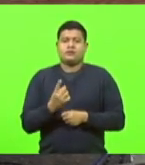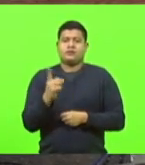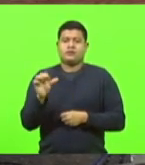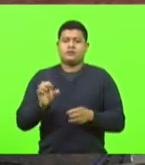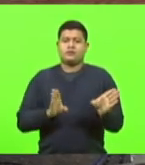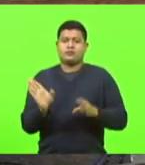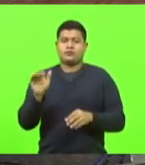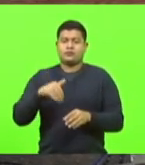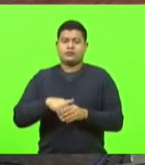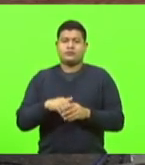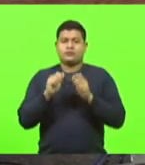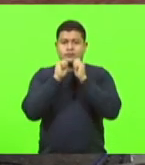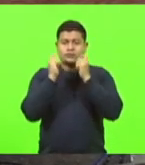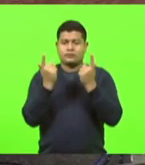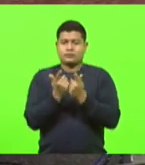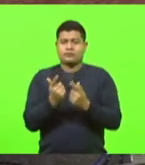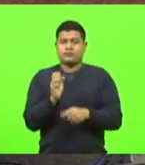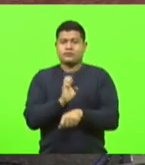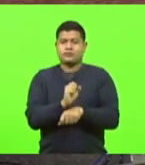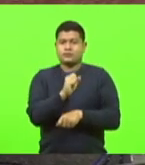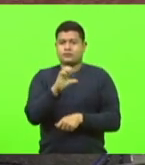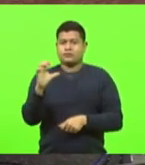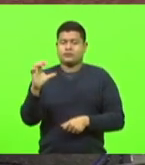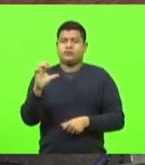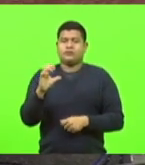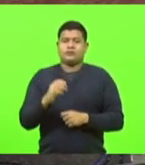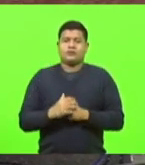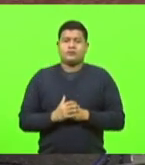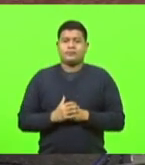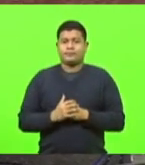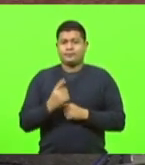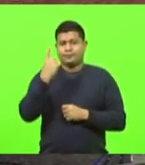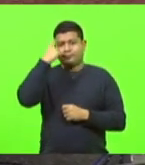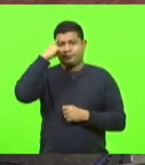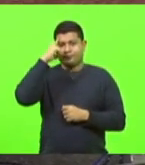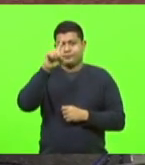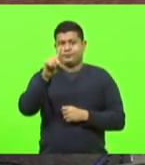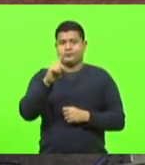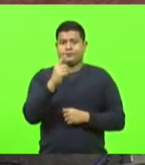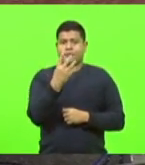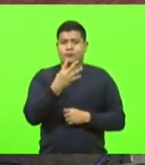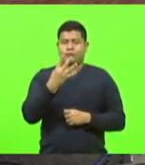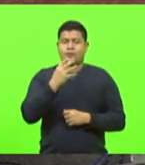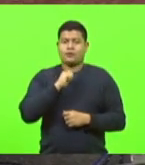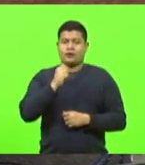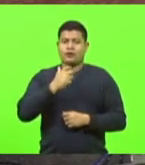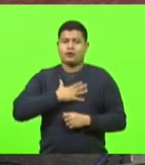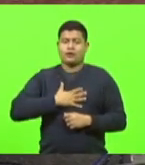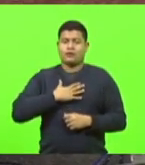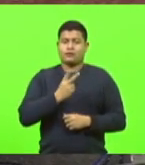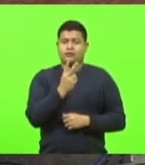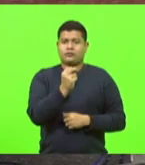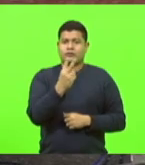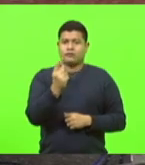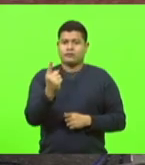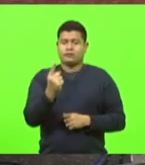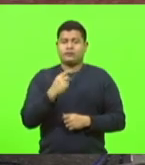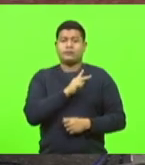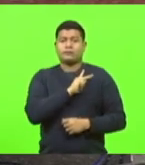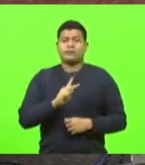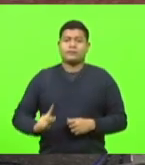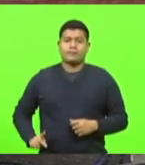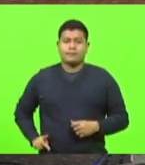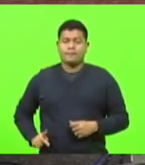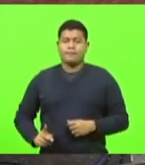Legislatura da Assembleia Legislativa do Estado de Santa Catarina, realizada no dia 4 de agosto de 2021. Presidência.